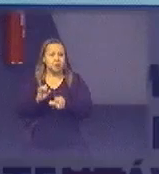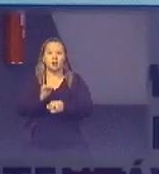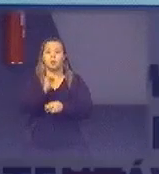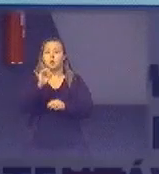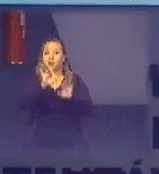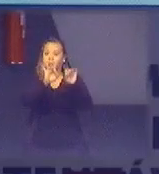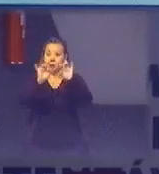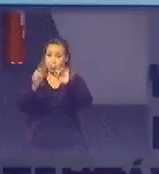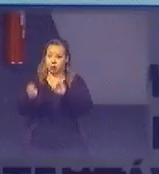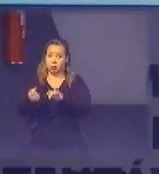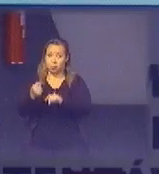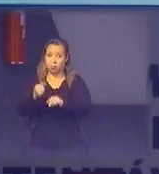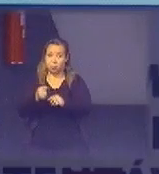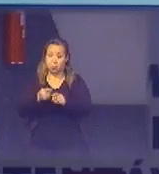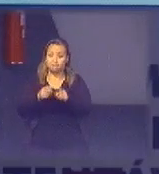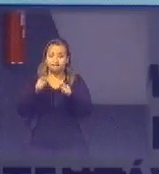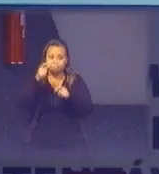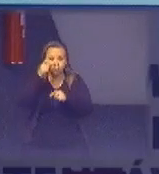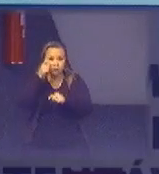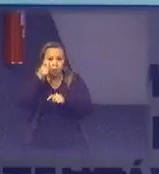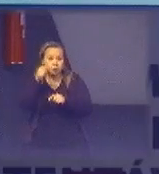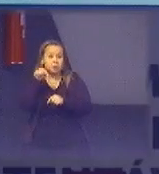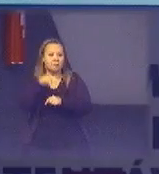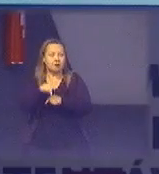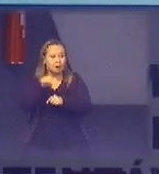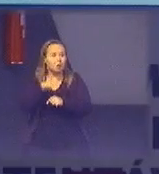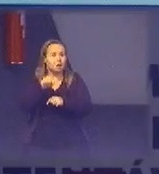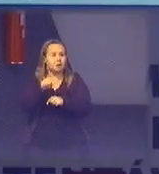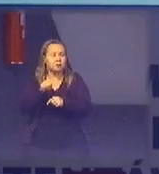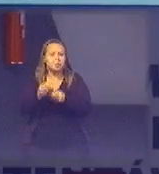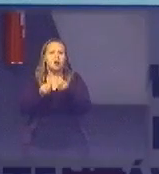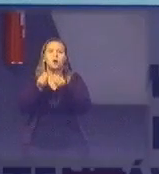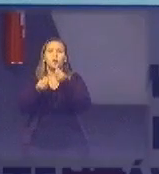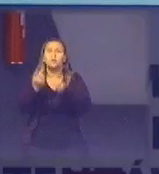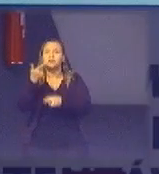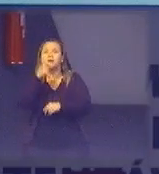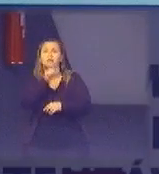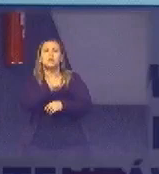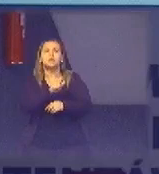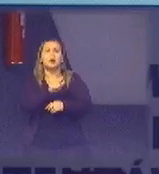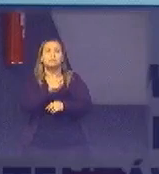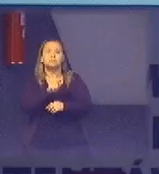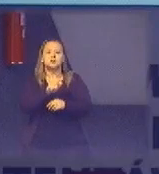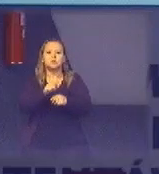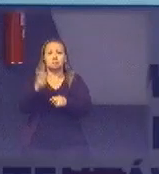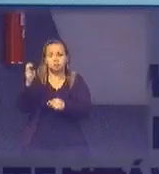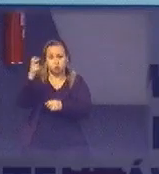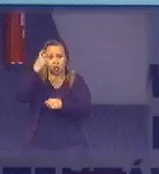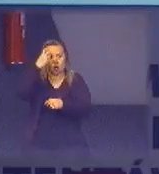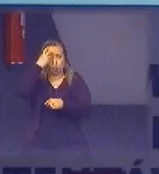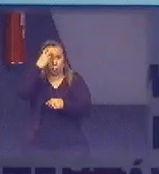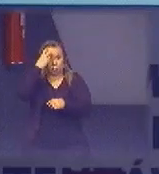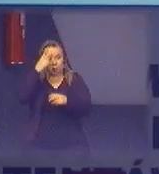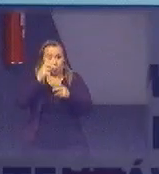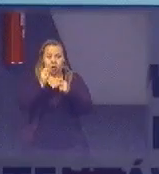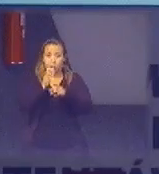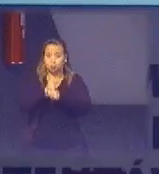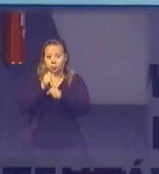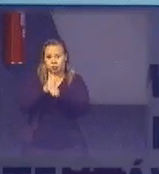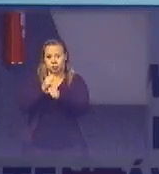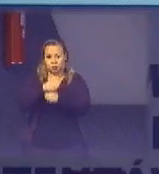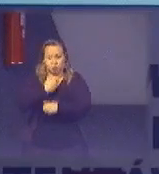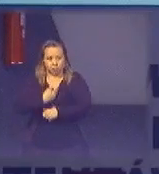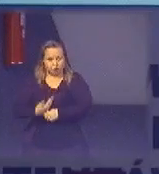digressão maior entender como que você consegue alcançar uma dimensão cultural de uma compra pública isso aí vem até a aderência